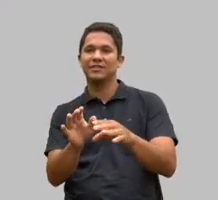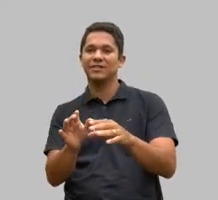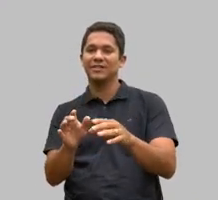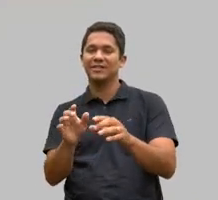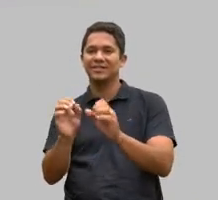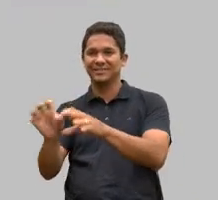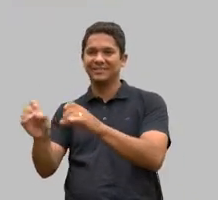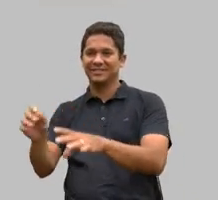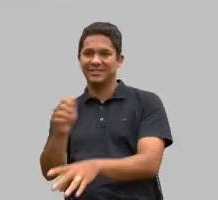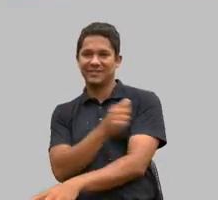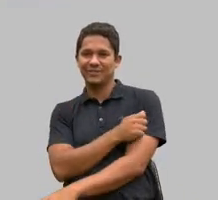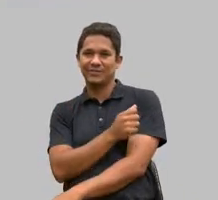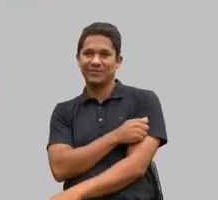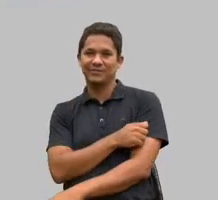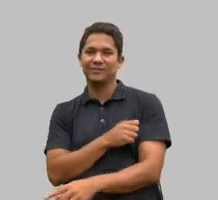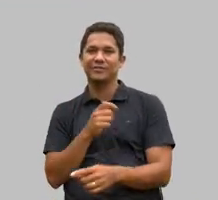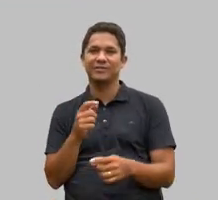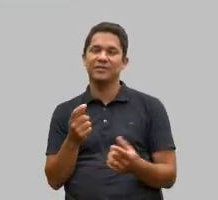por quê?